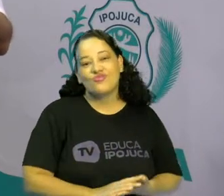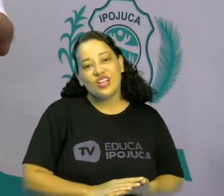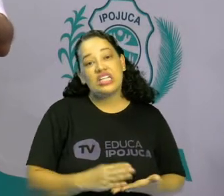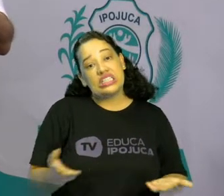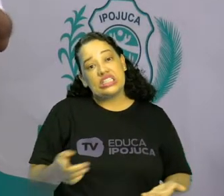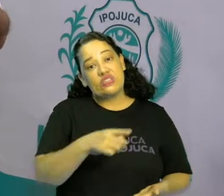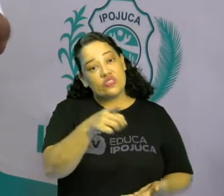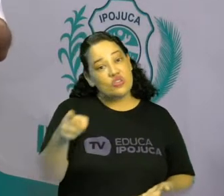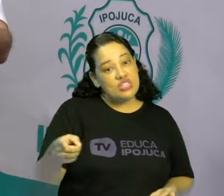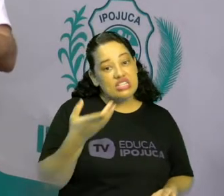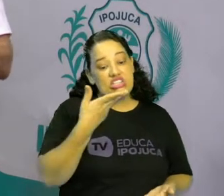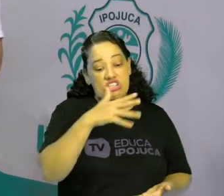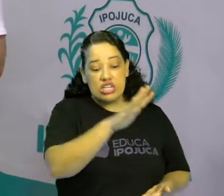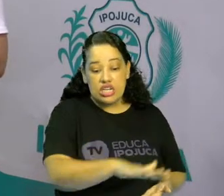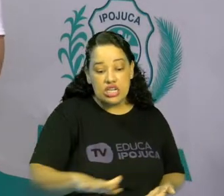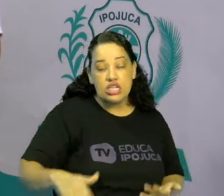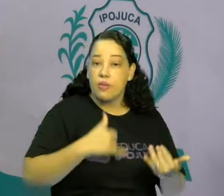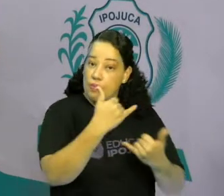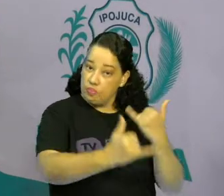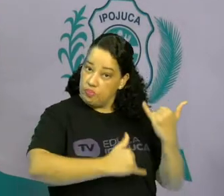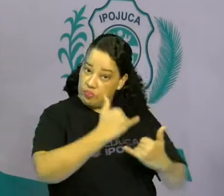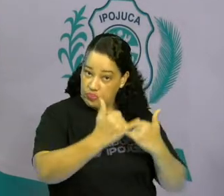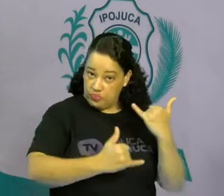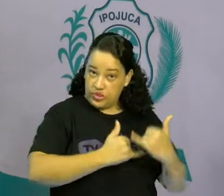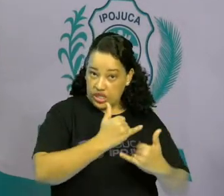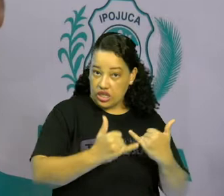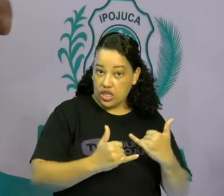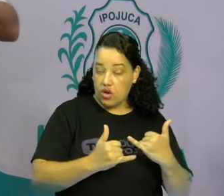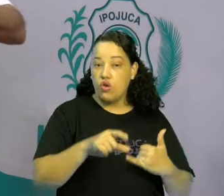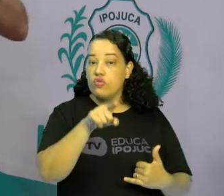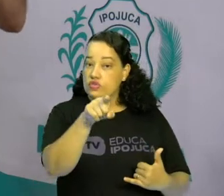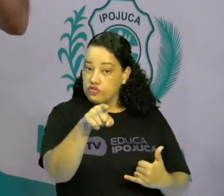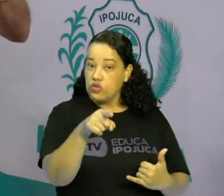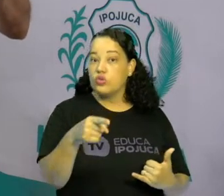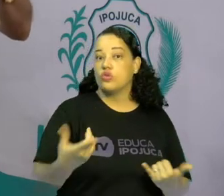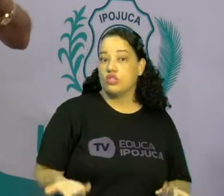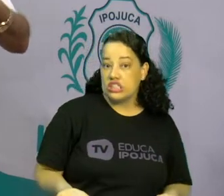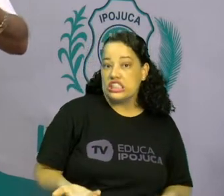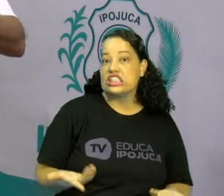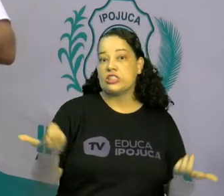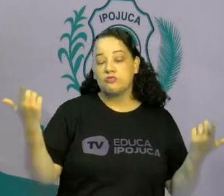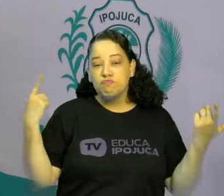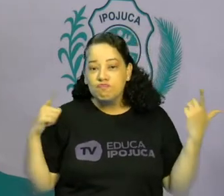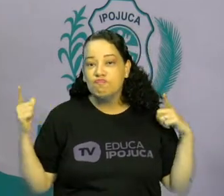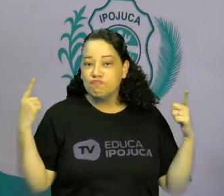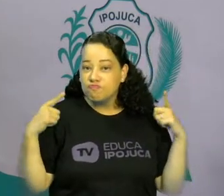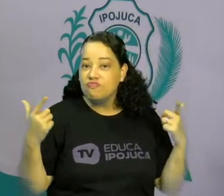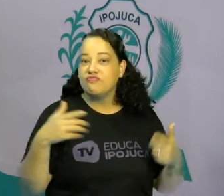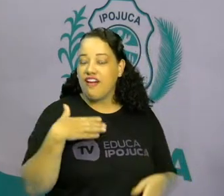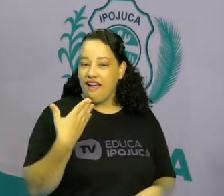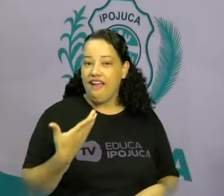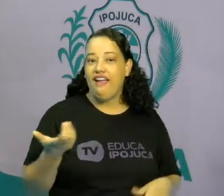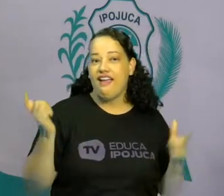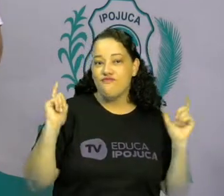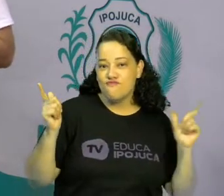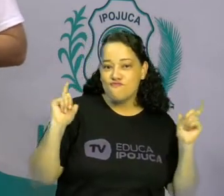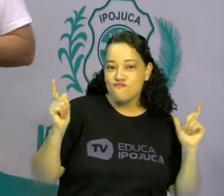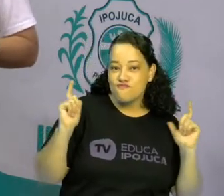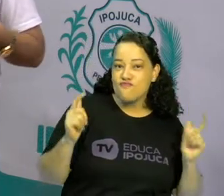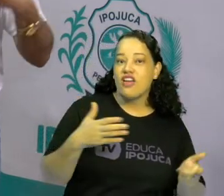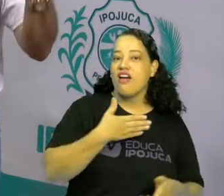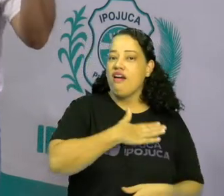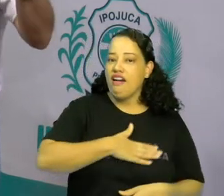vocês, crianças, brincam, né? Mais do que vocês se divertem bastante, né? Vocês também